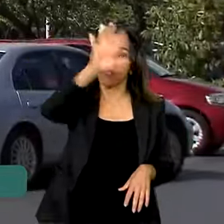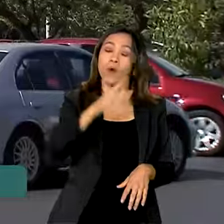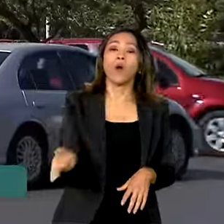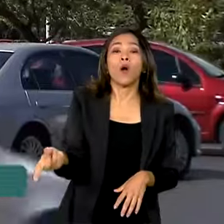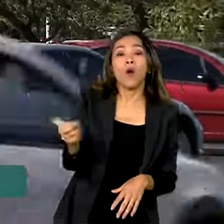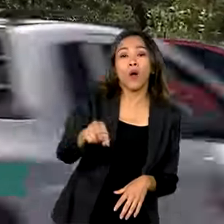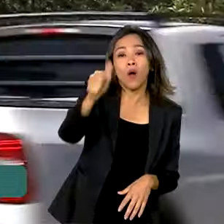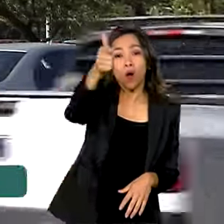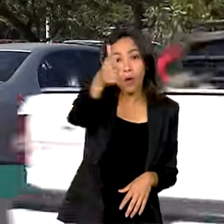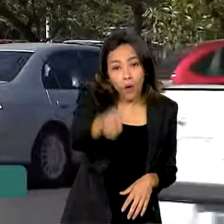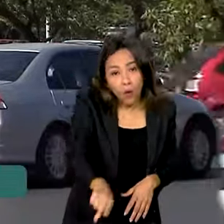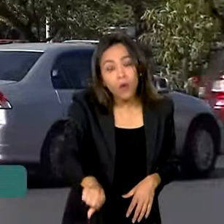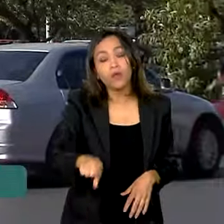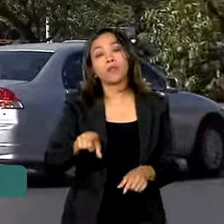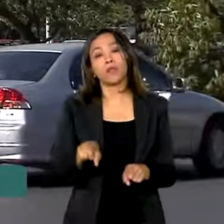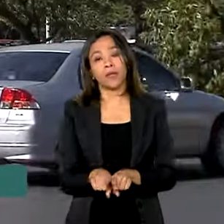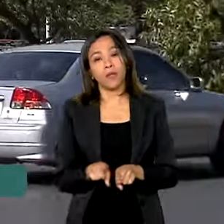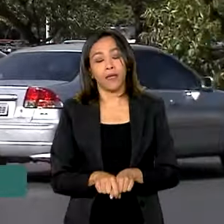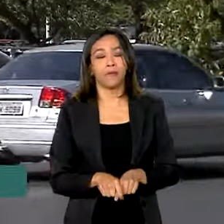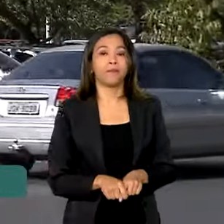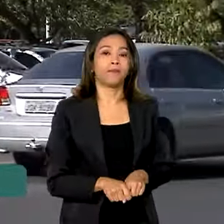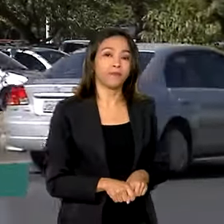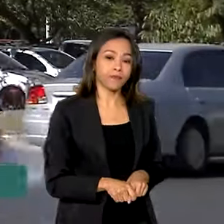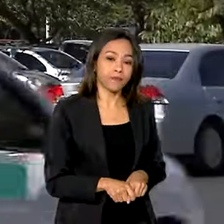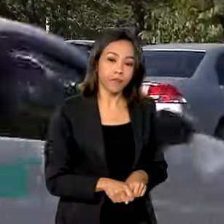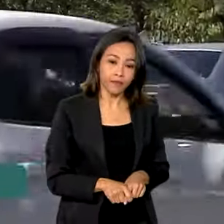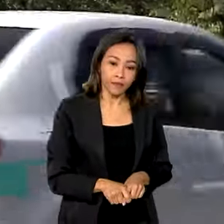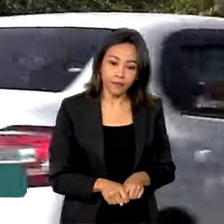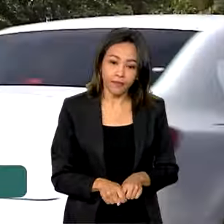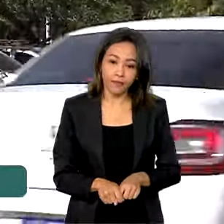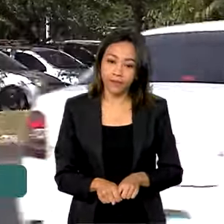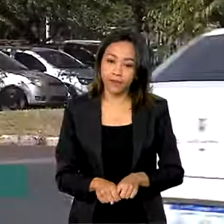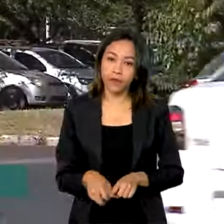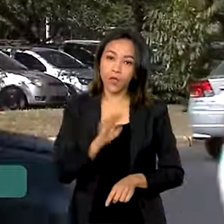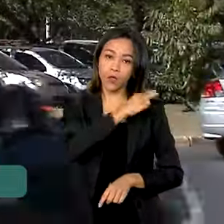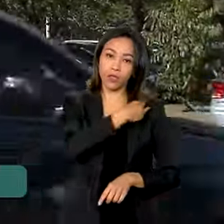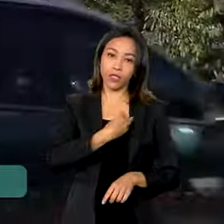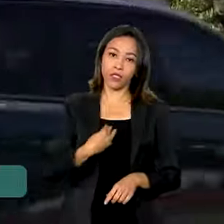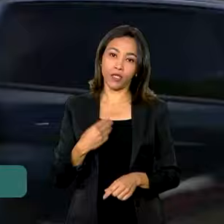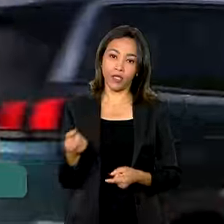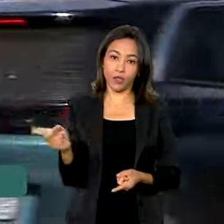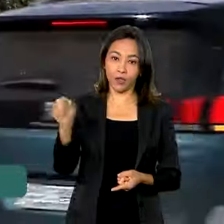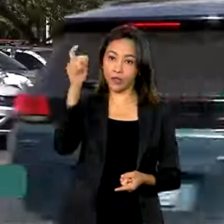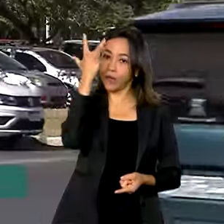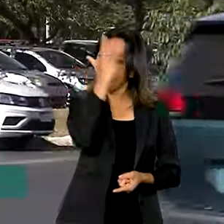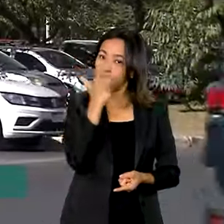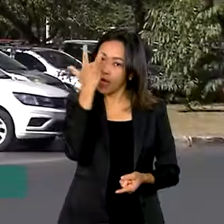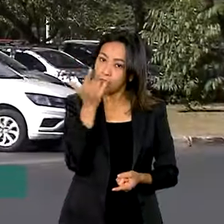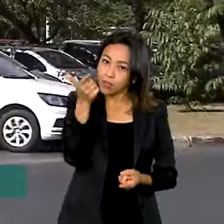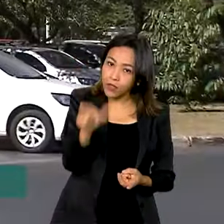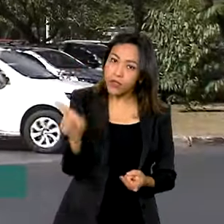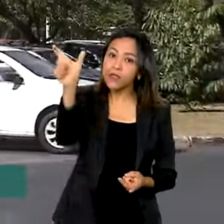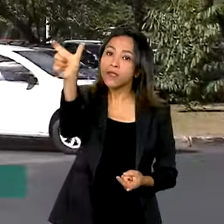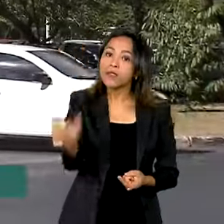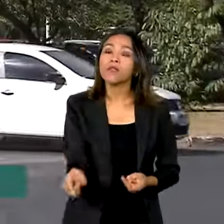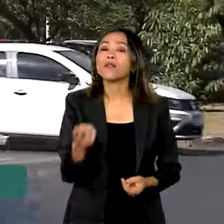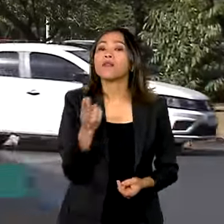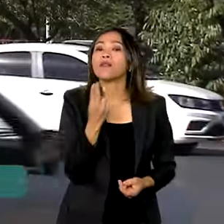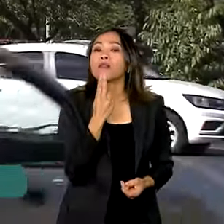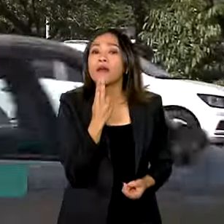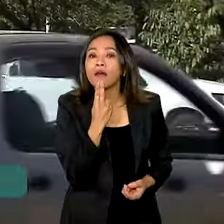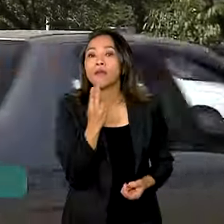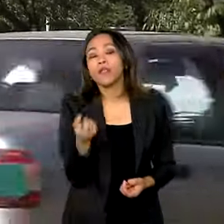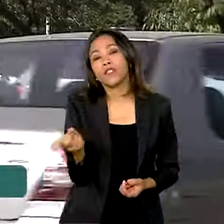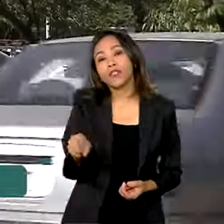da junta orçamentária, da junta de execução orçamentária, que é o ministro Haddad, da Fazenda, Simone Tebet, do Planejamento,